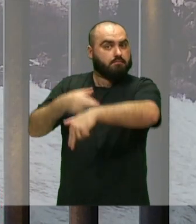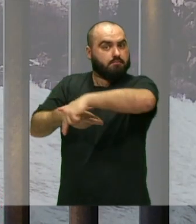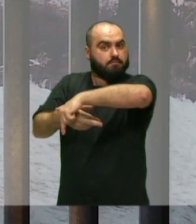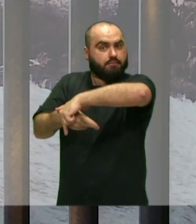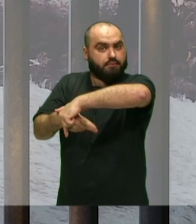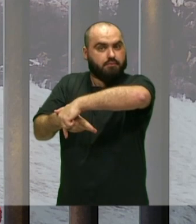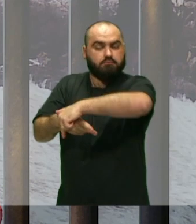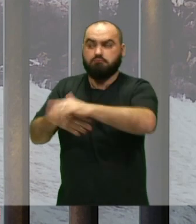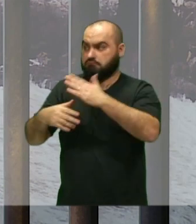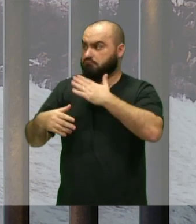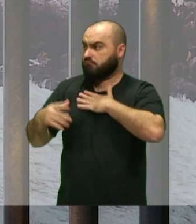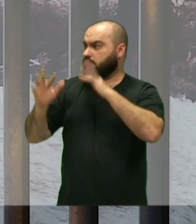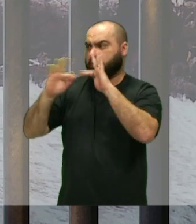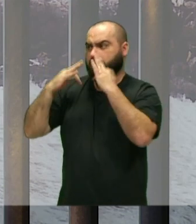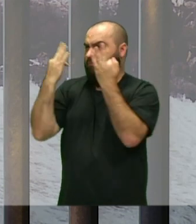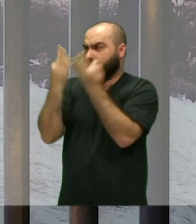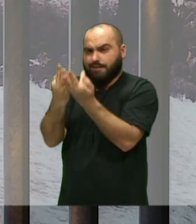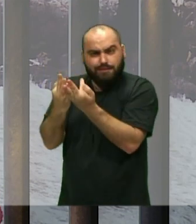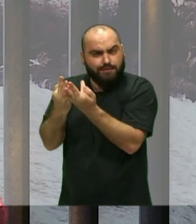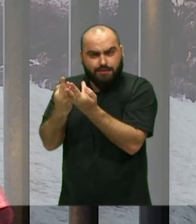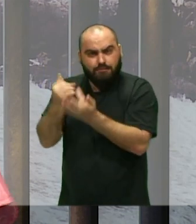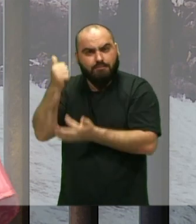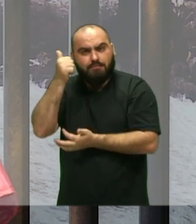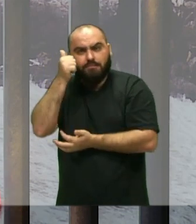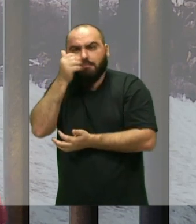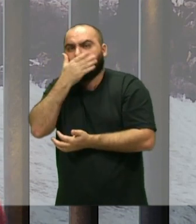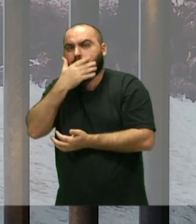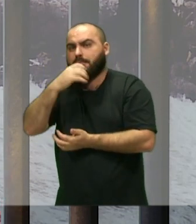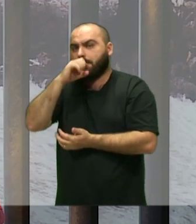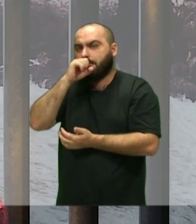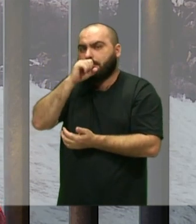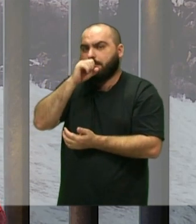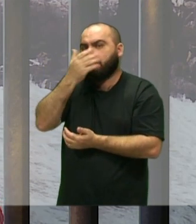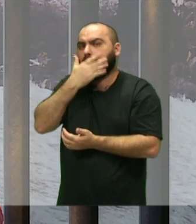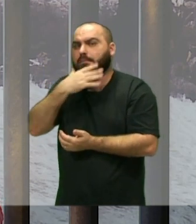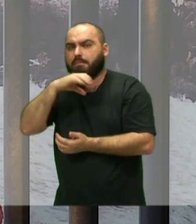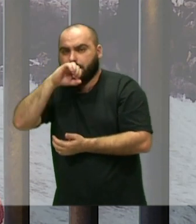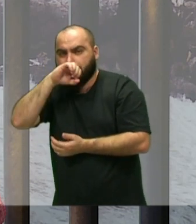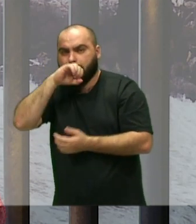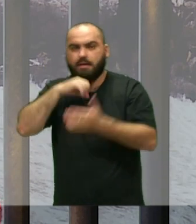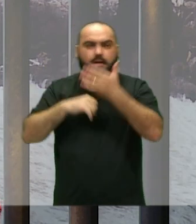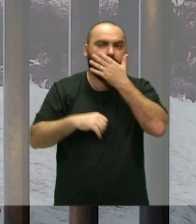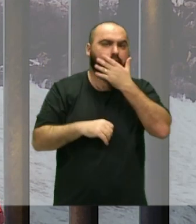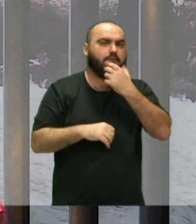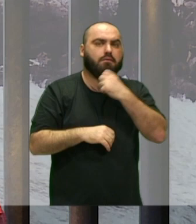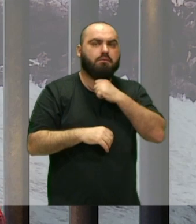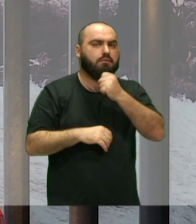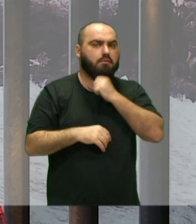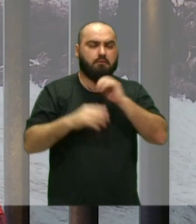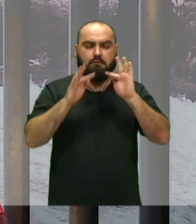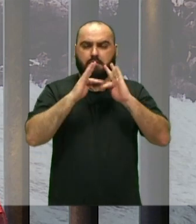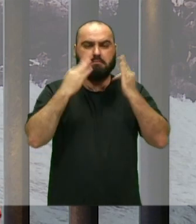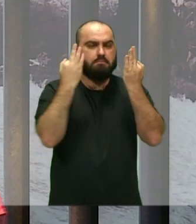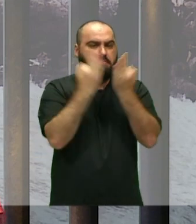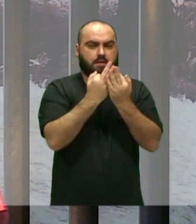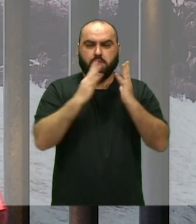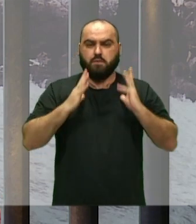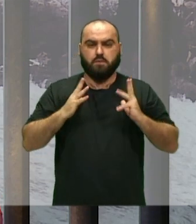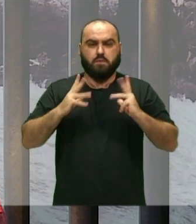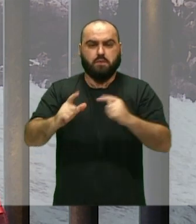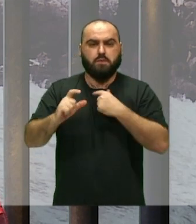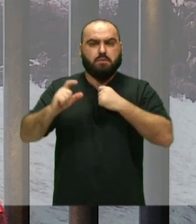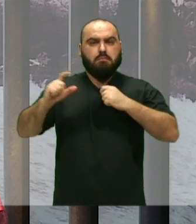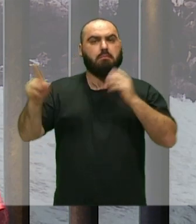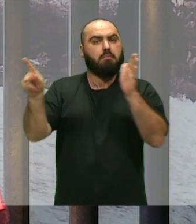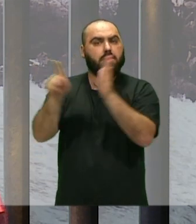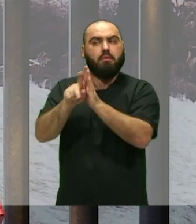Todos vêm Do maracatu, né? Já nasci dentro Do maracatu Então todos os povos De matriz africana Do candomblé